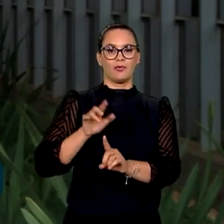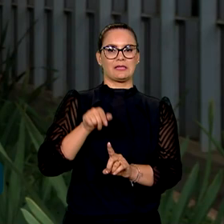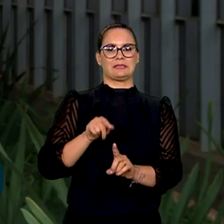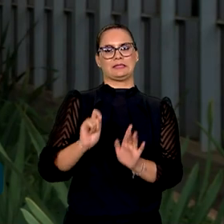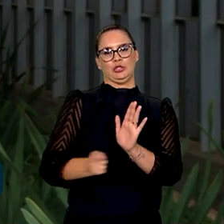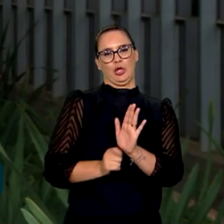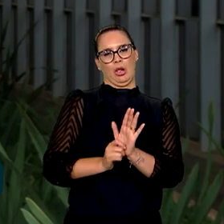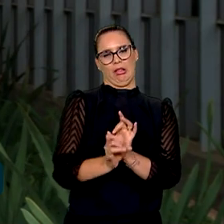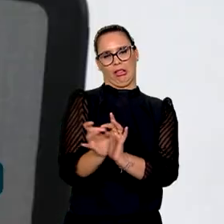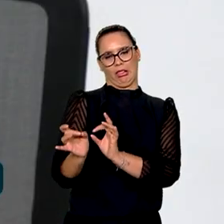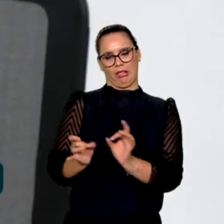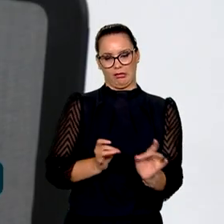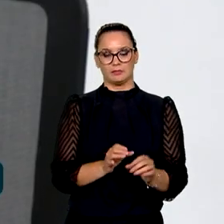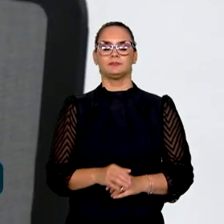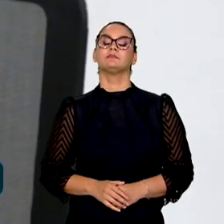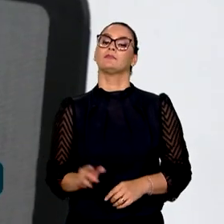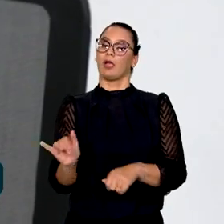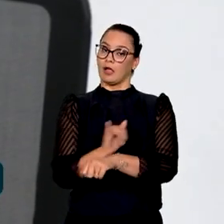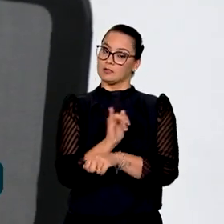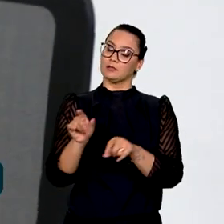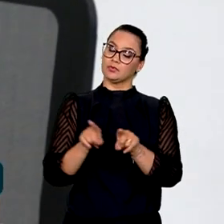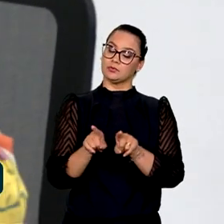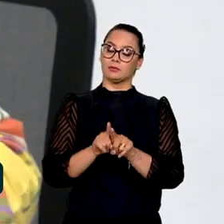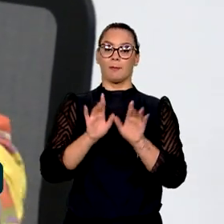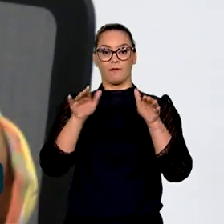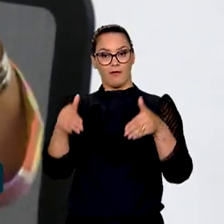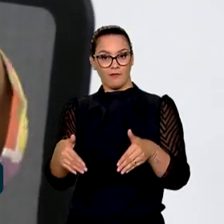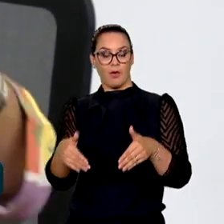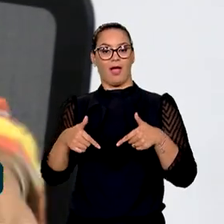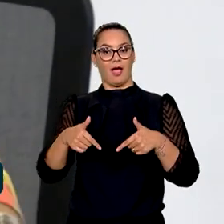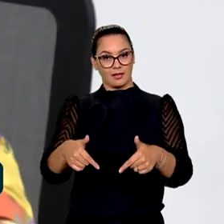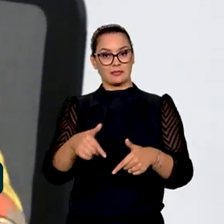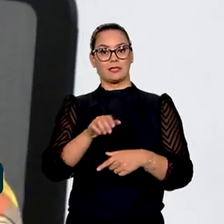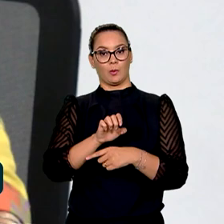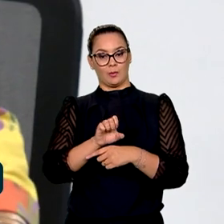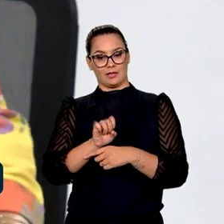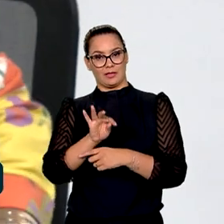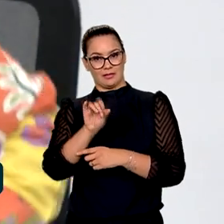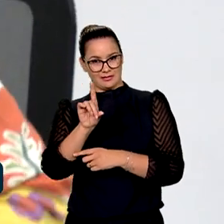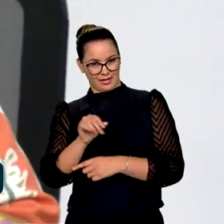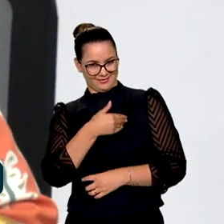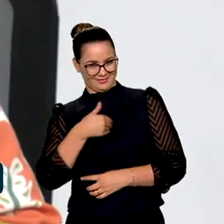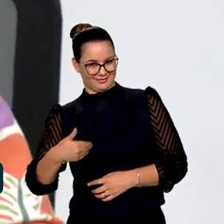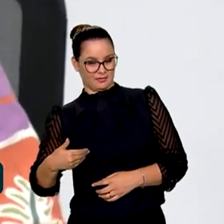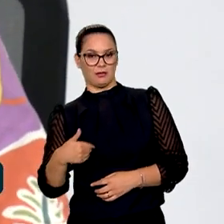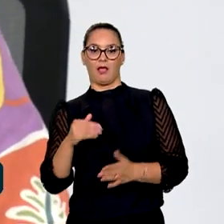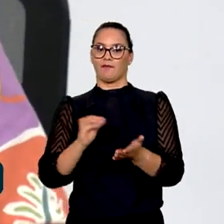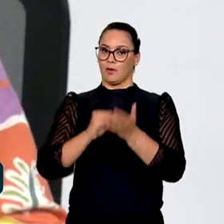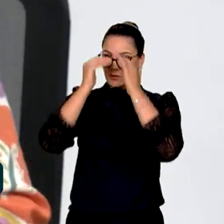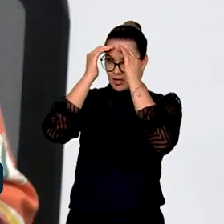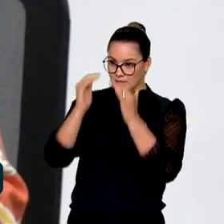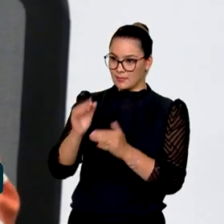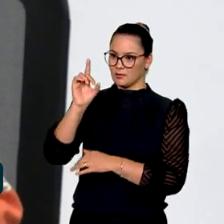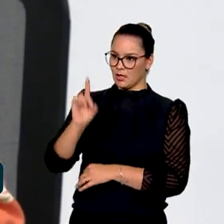pelo tráfico de drogas. A estratégia também deve se voltar para a ação do Estado na perpetuação do desrespeito